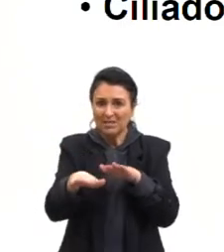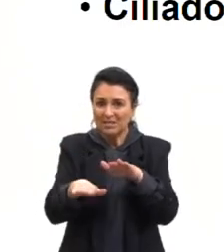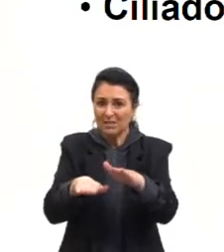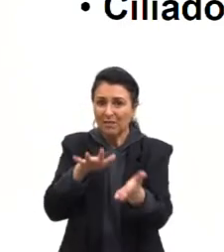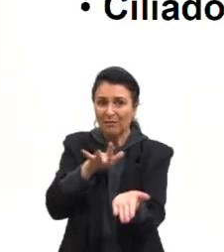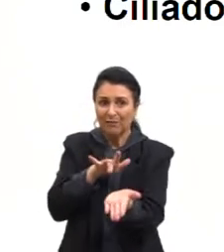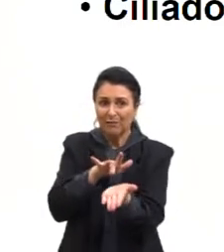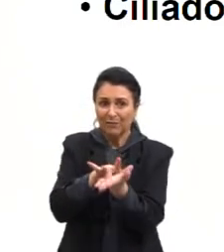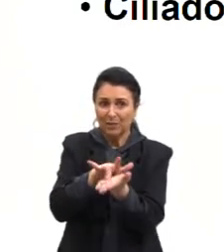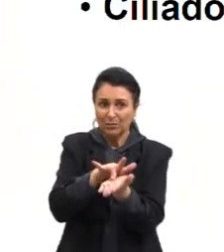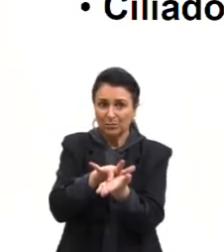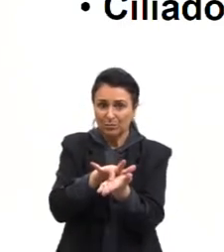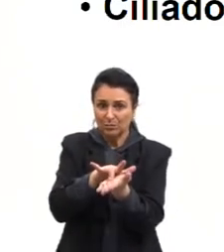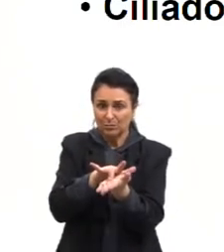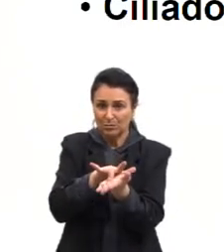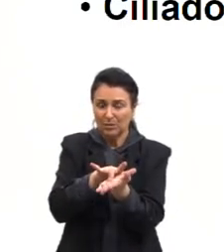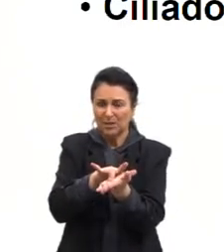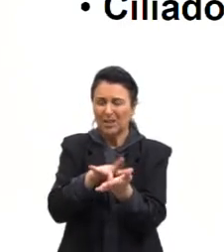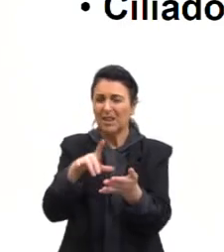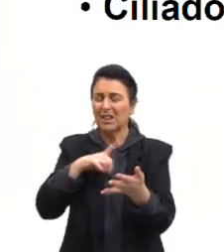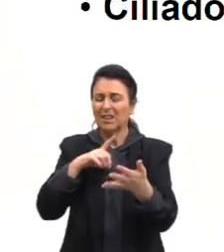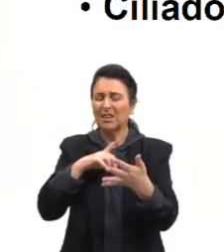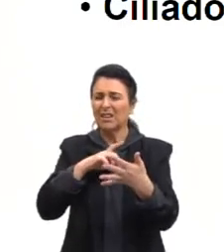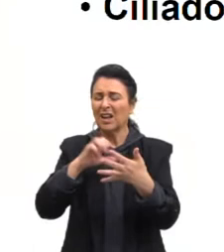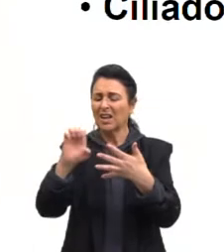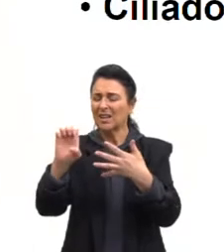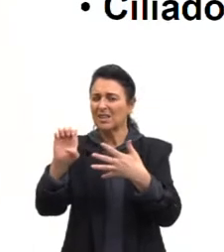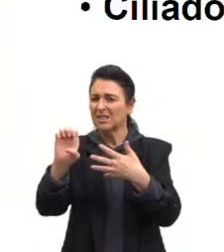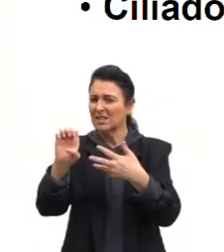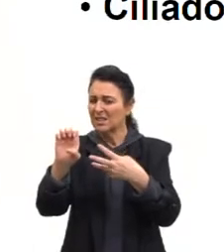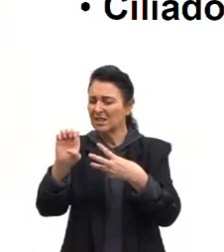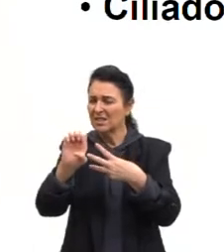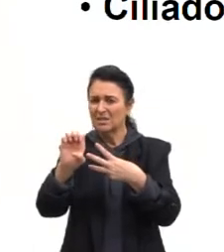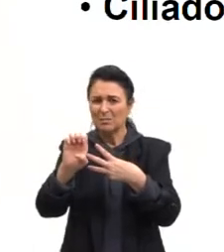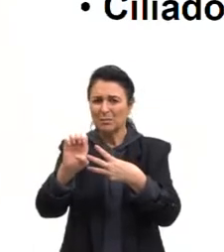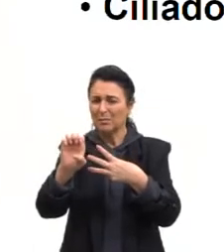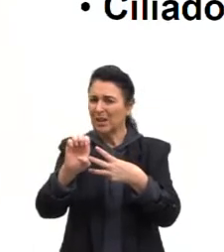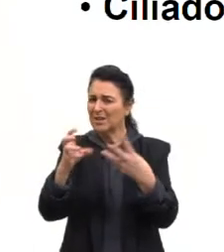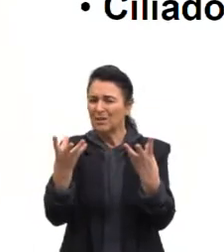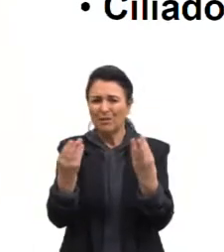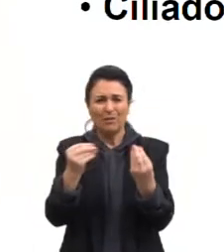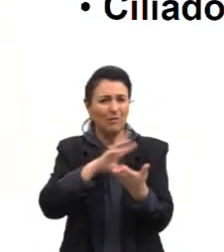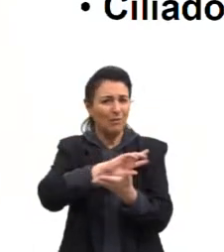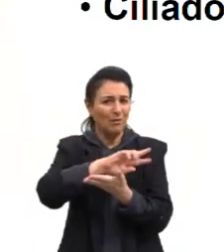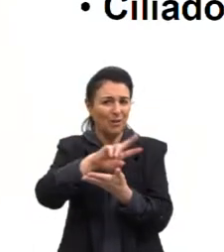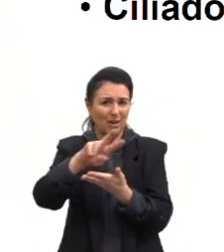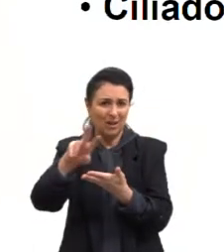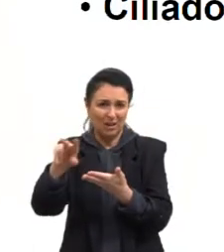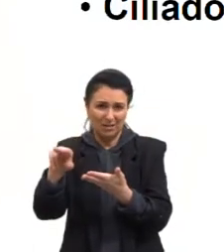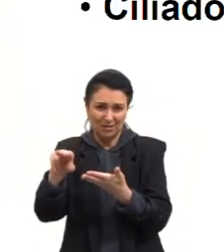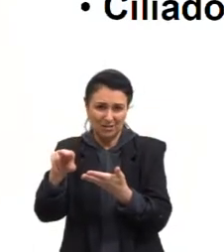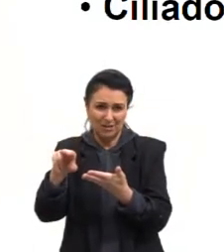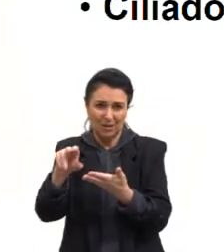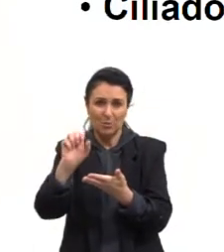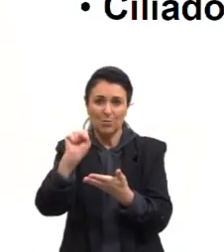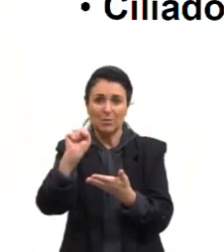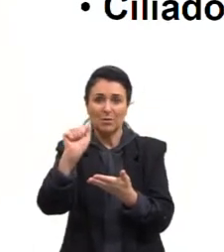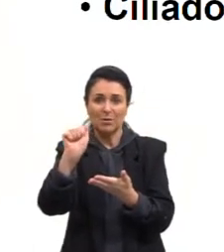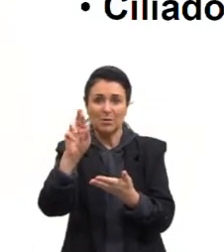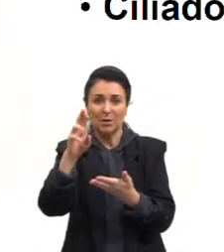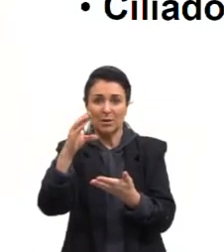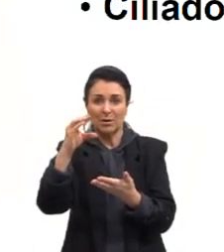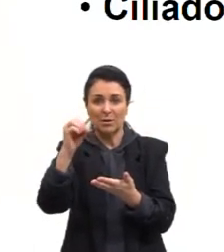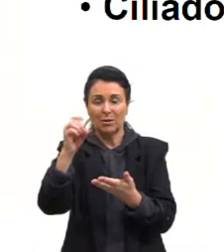Como uma das espécies que fazem parte dos sarcodinos é a entamoeba, famosa. A